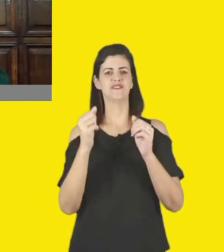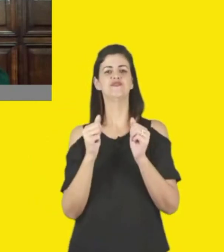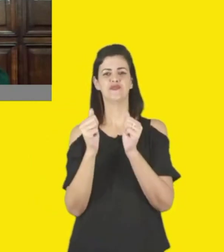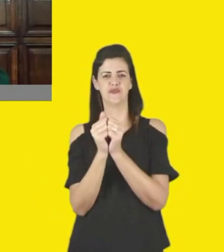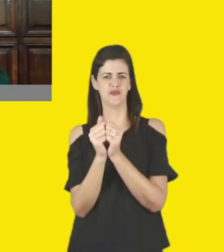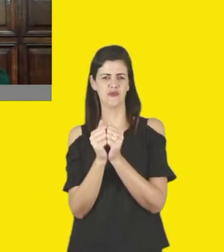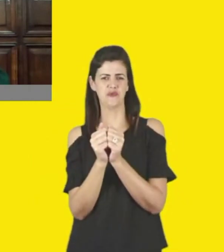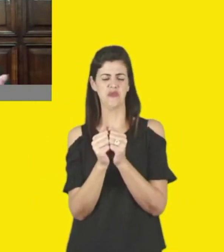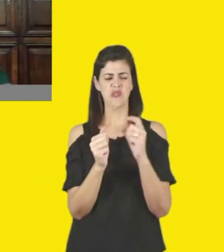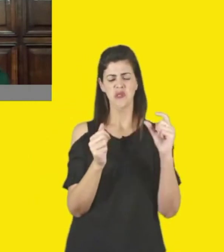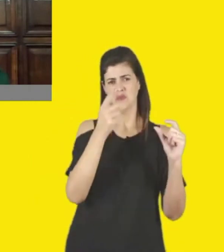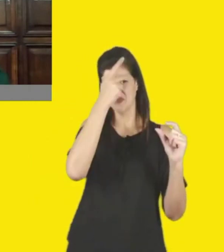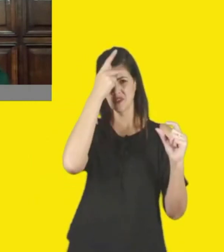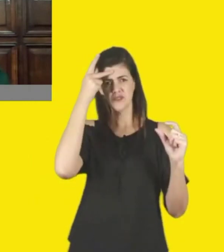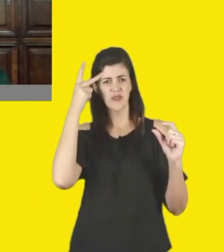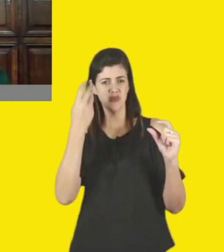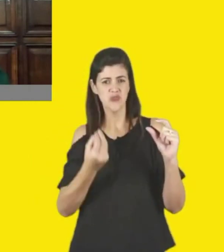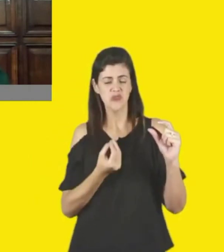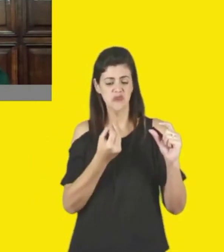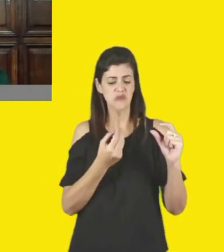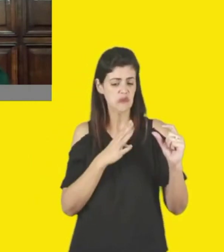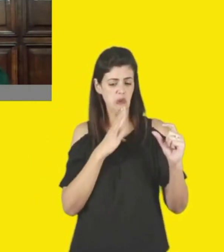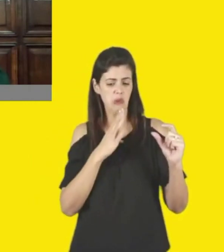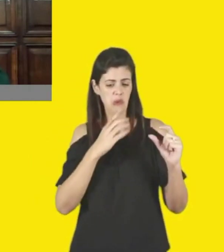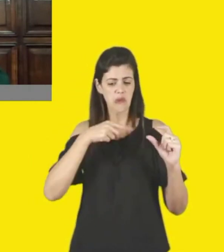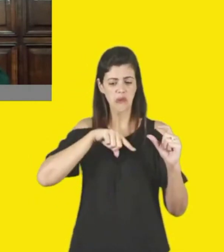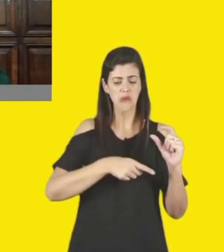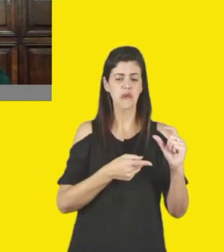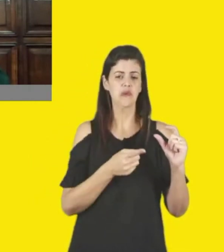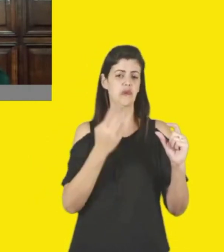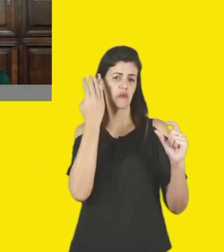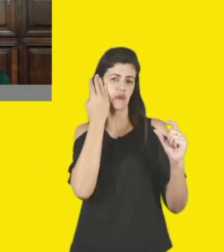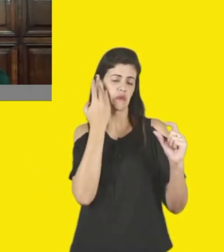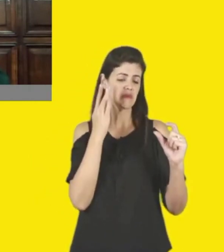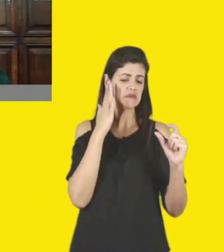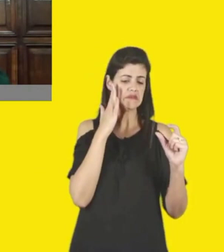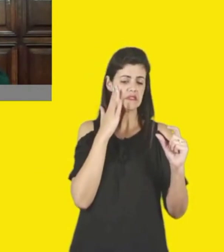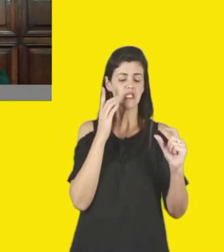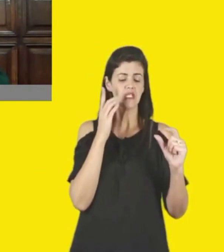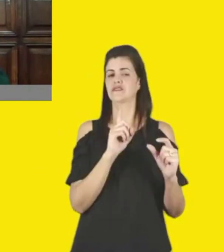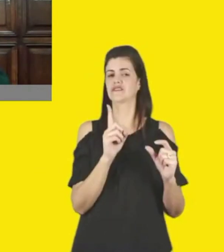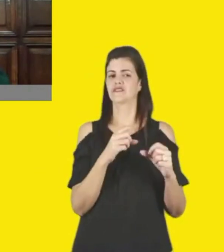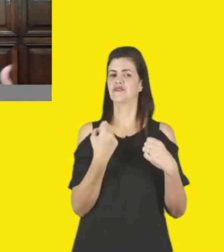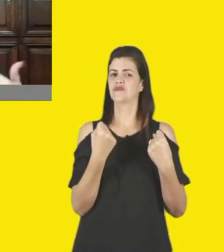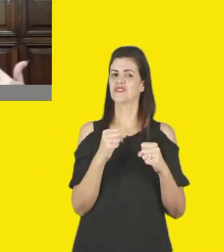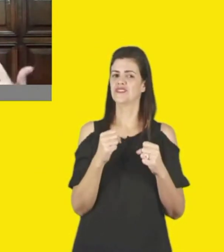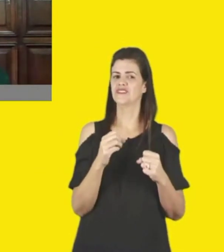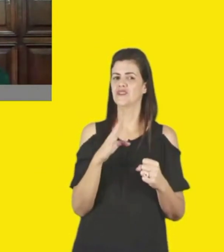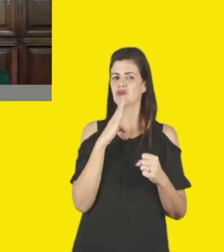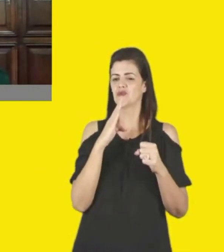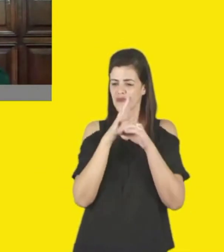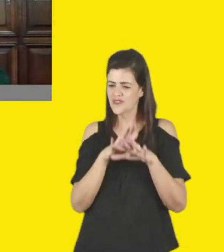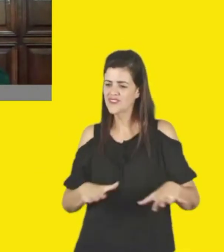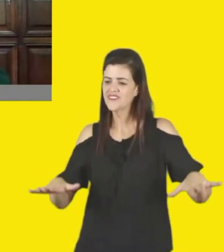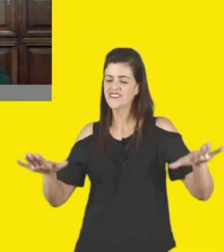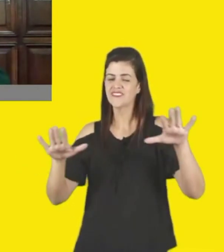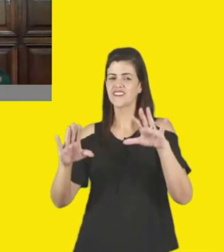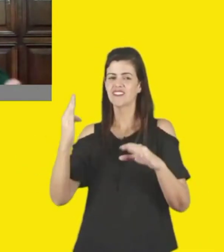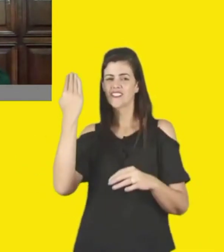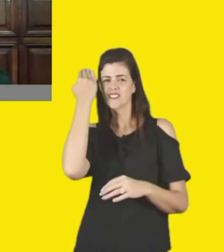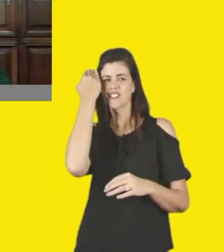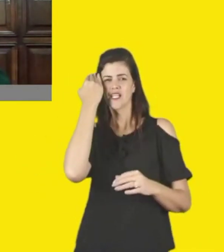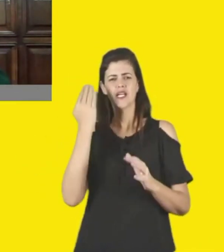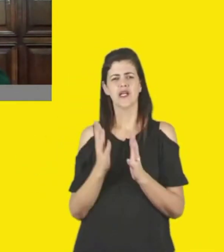poucas pessoas conhecem, a gente precisa falar mais do Sesc, e acho que já estamos aqui com 123 municípios, que a gente passa para